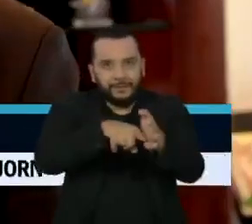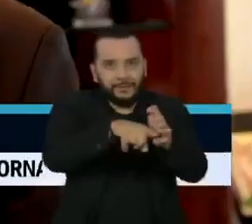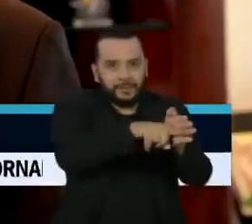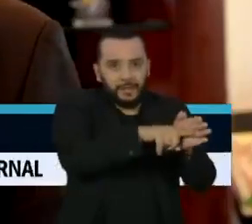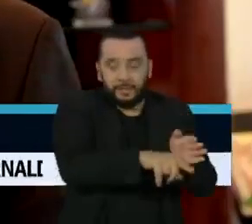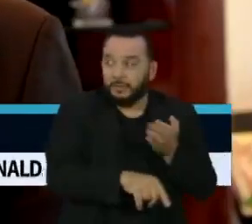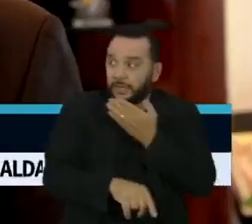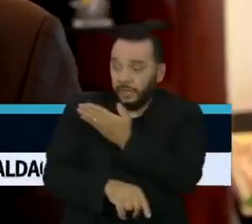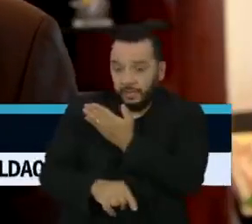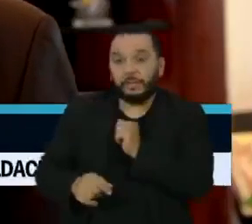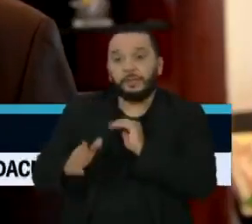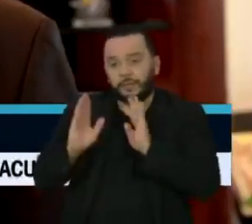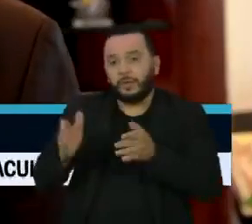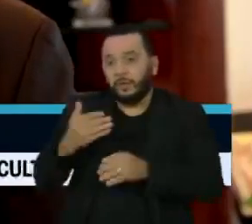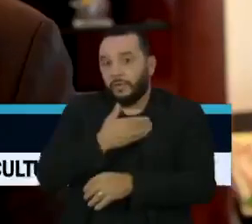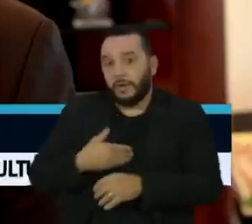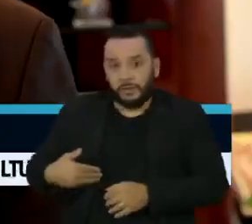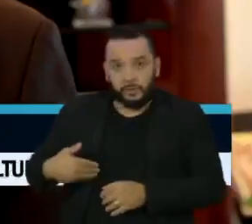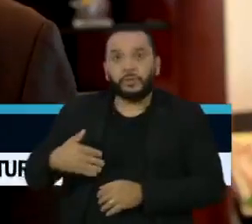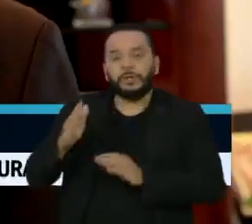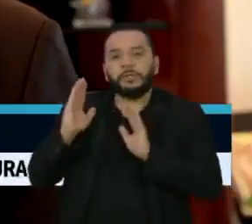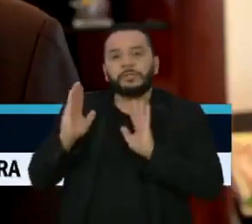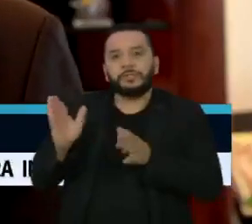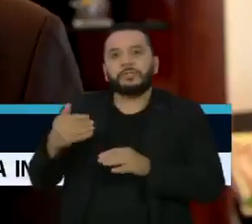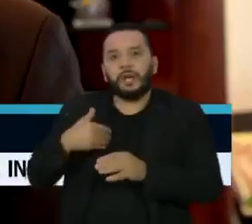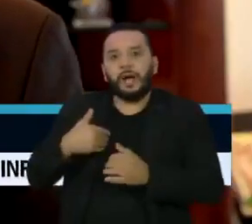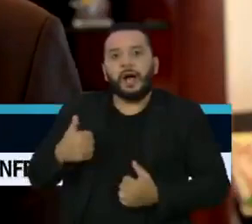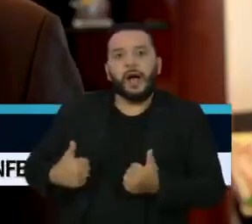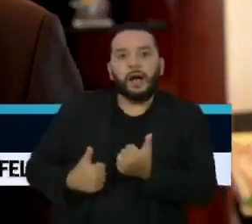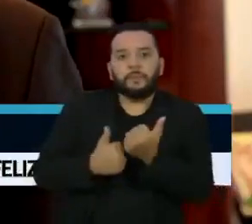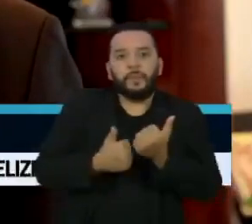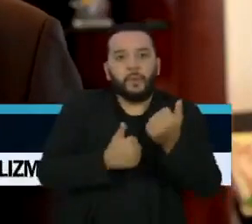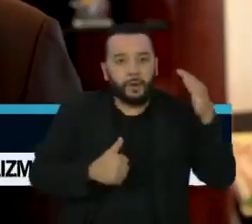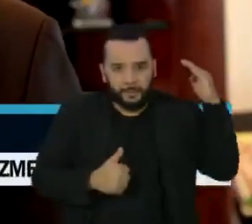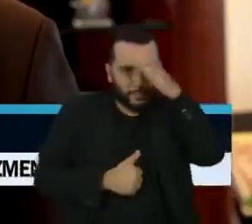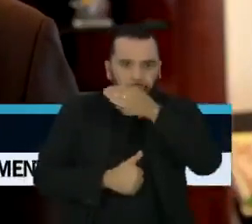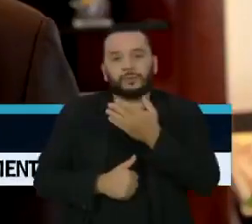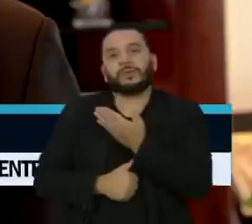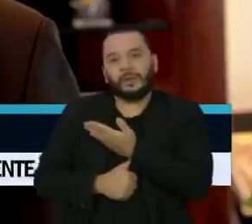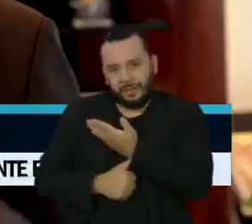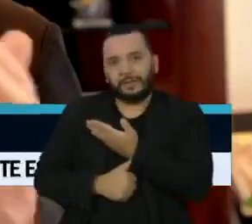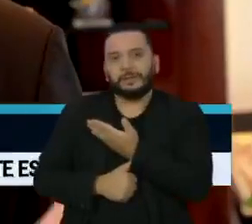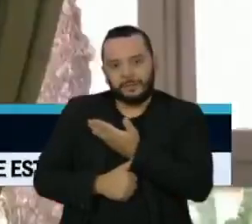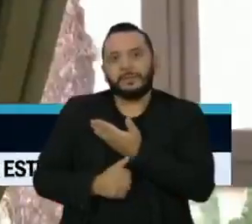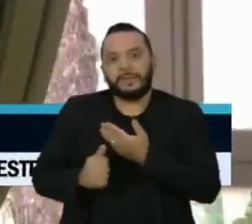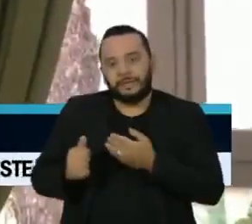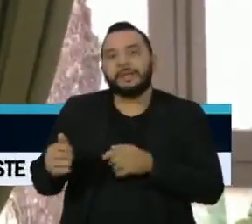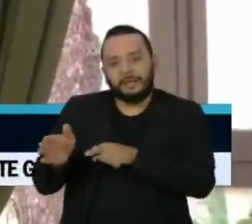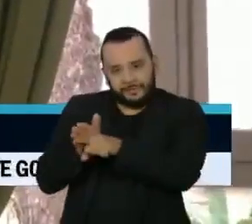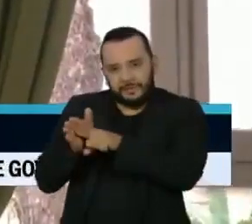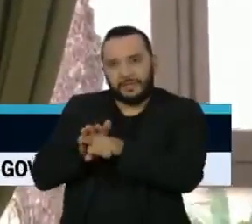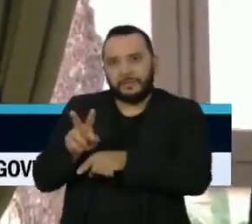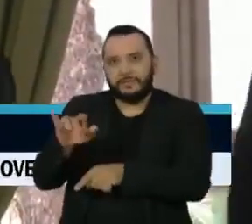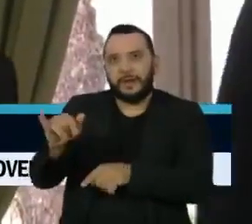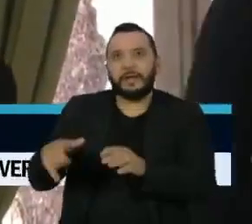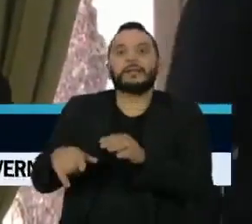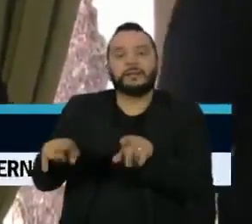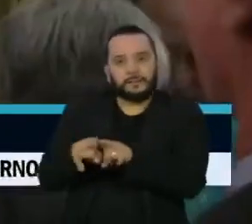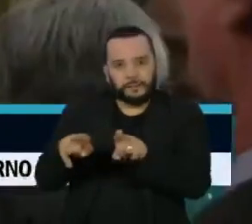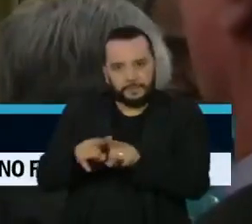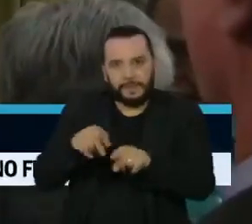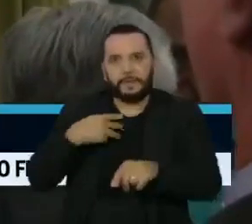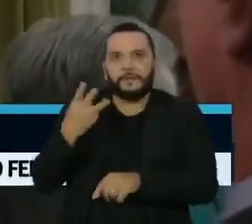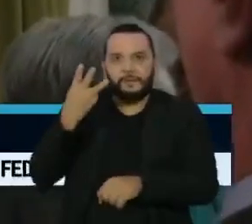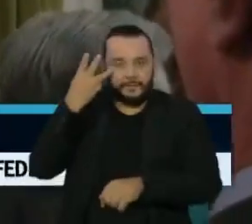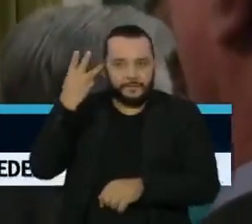é o primeiro governador que se elegeu na onda de apoio ao presidente Jair Bolsonaro a ser investigado. Antes dele, foram alvos de